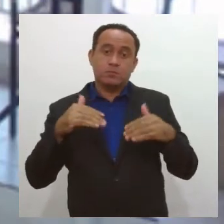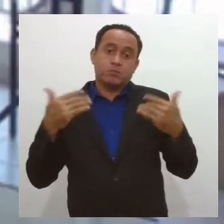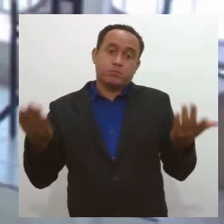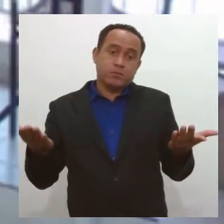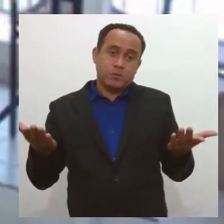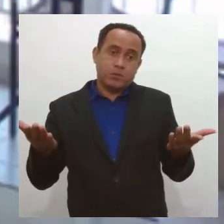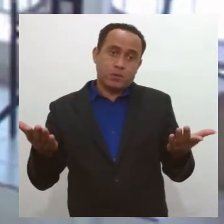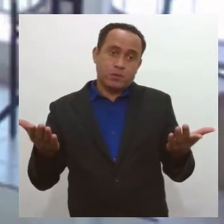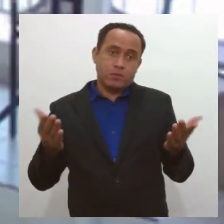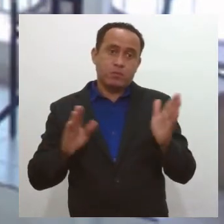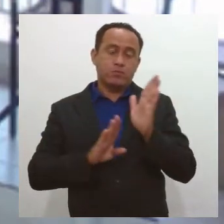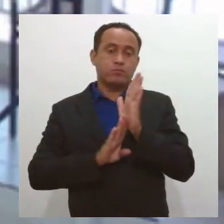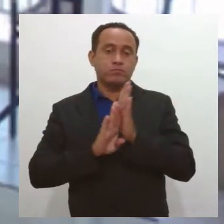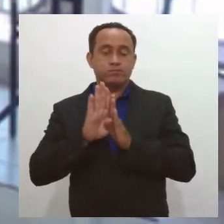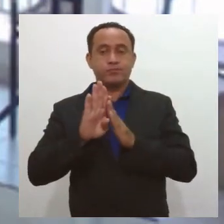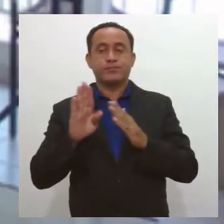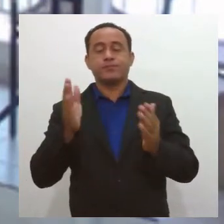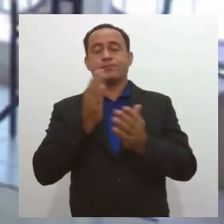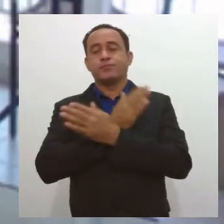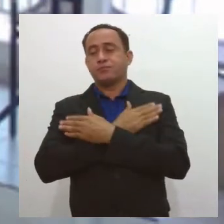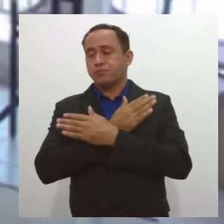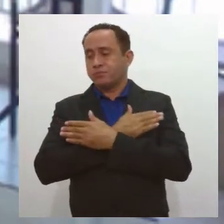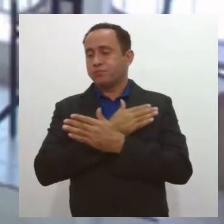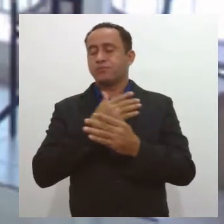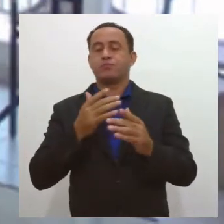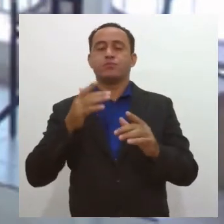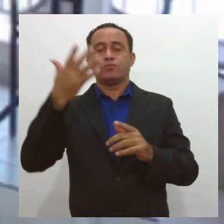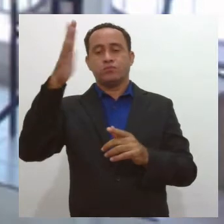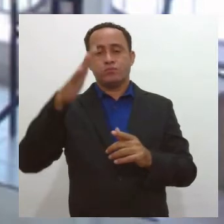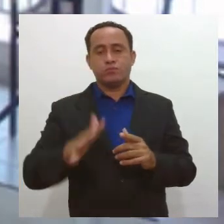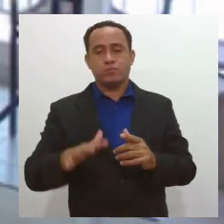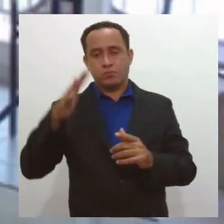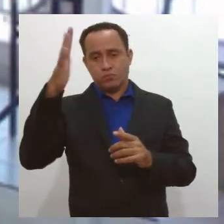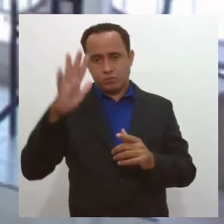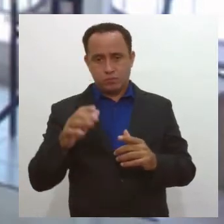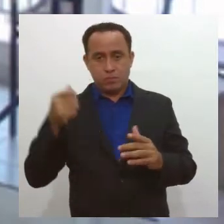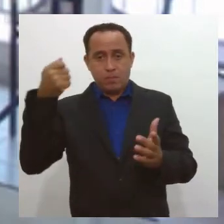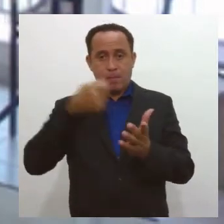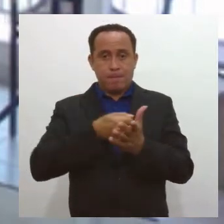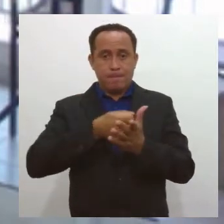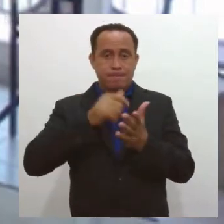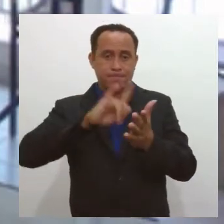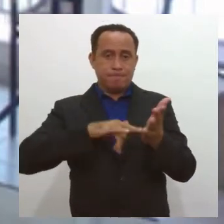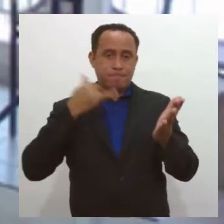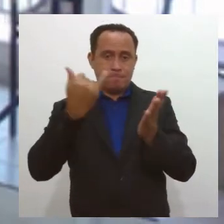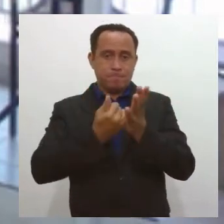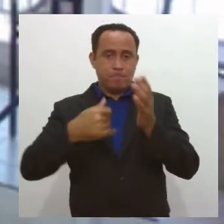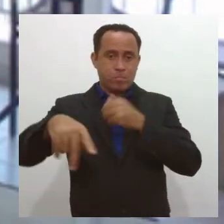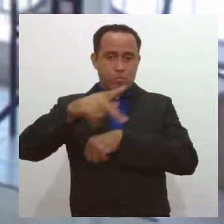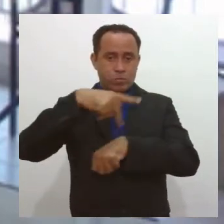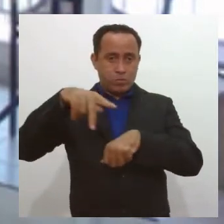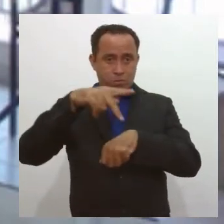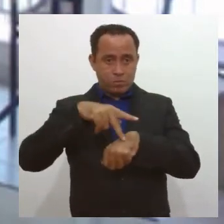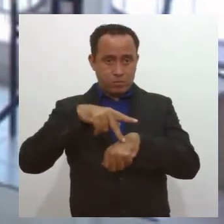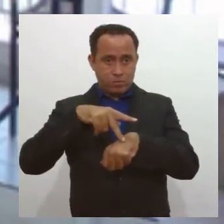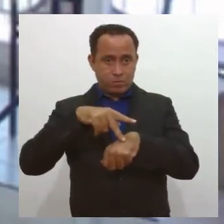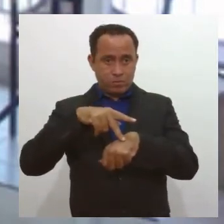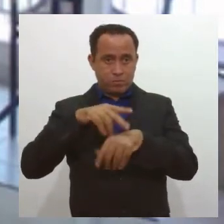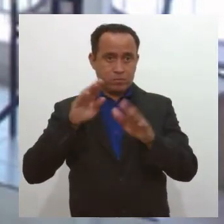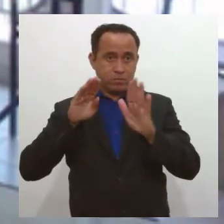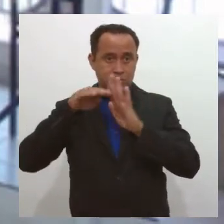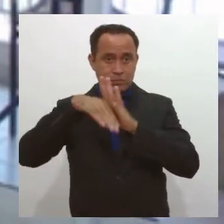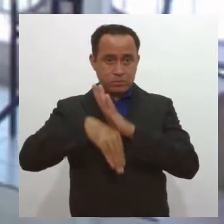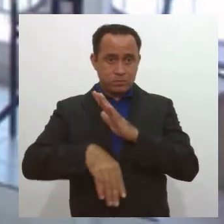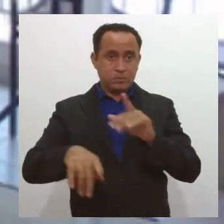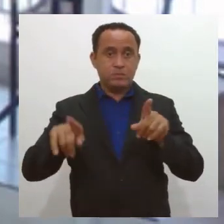alto índice de desemprego, aumento da inflação, alta nas taxas de juros do país e queda significativa